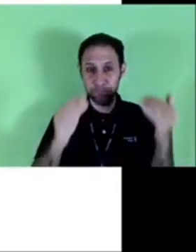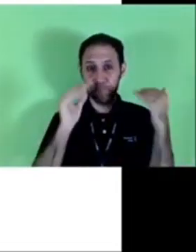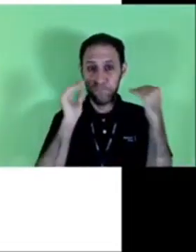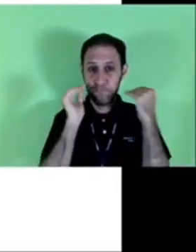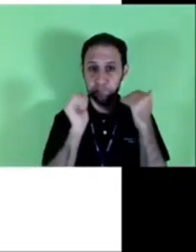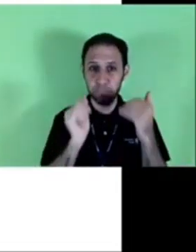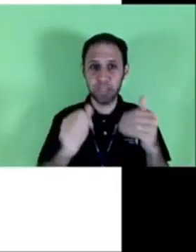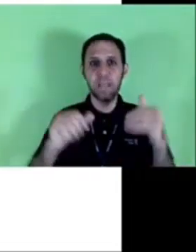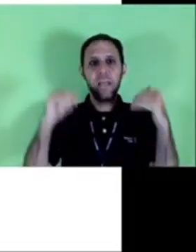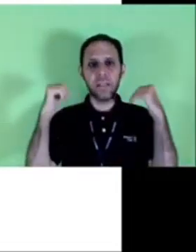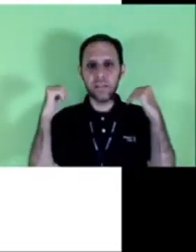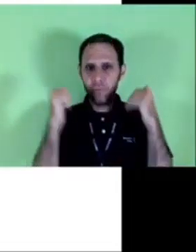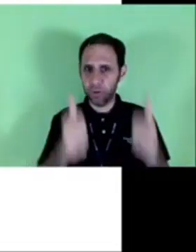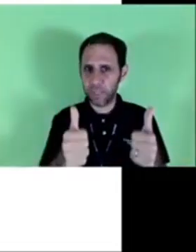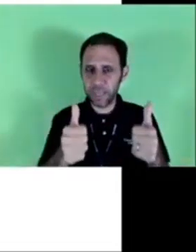ele.